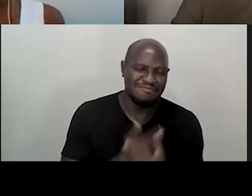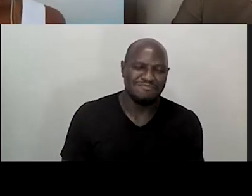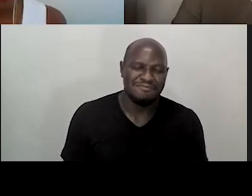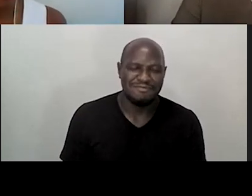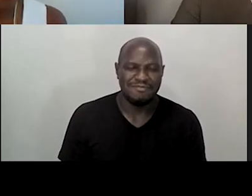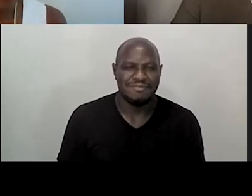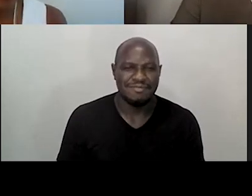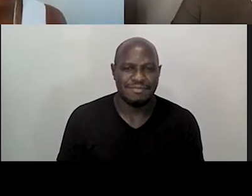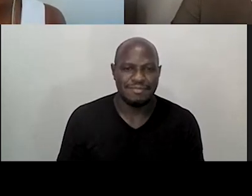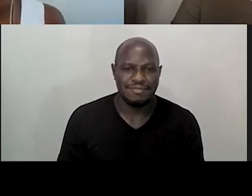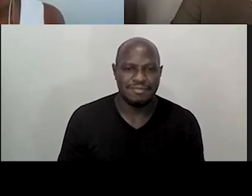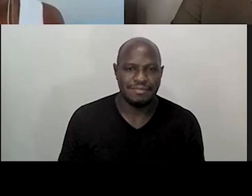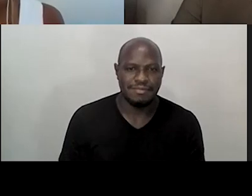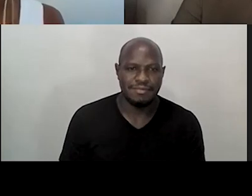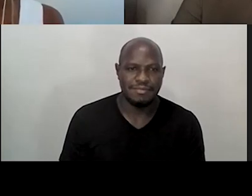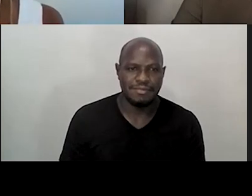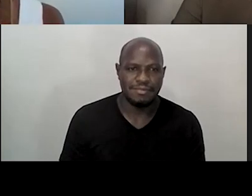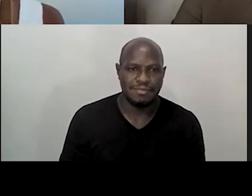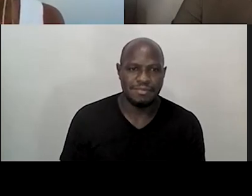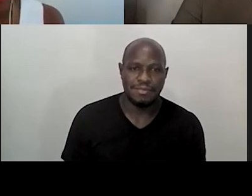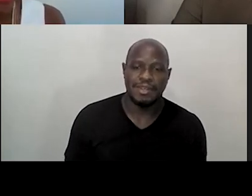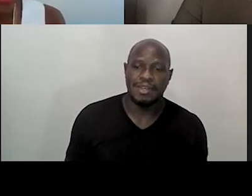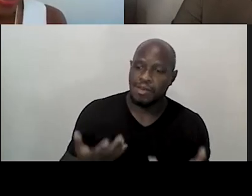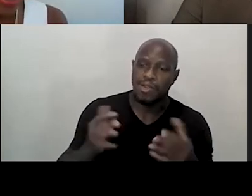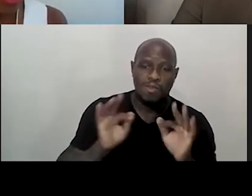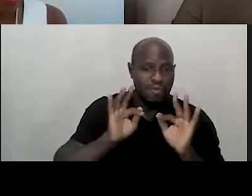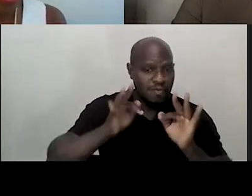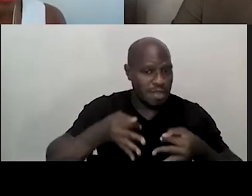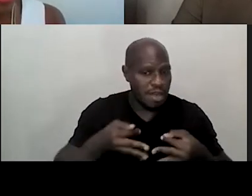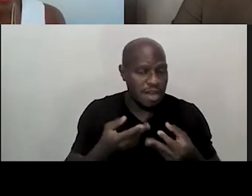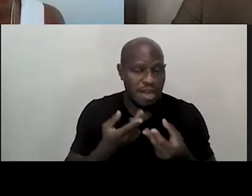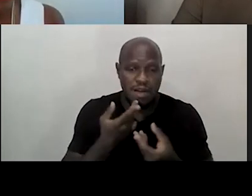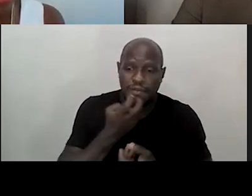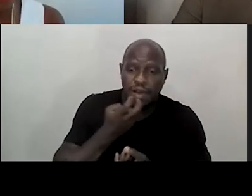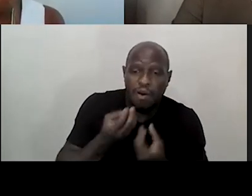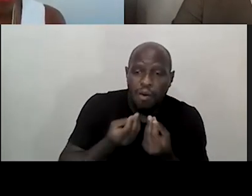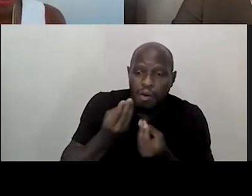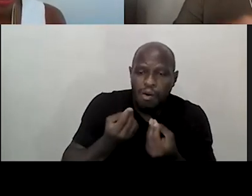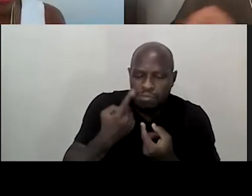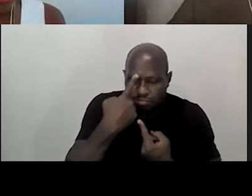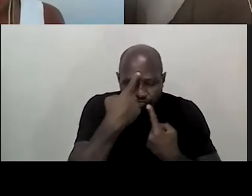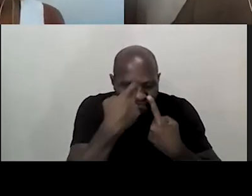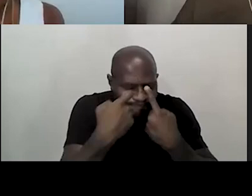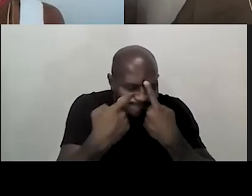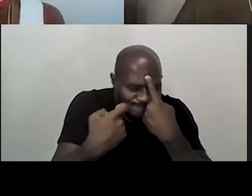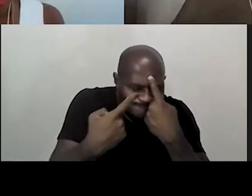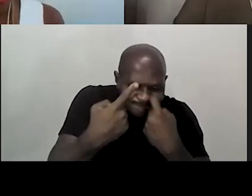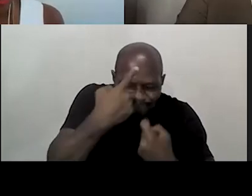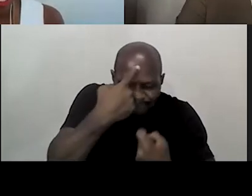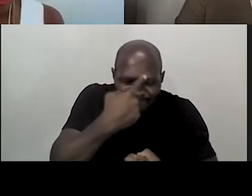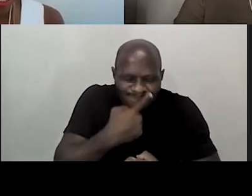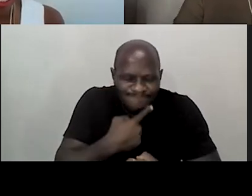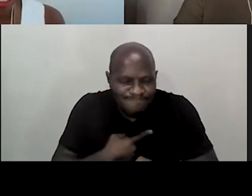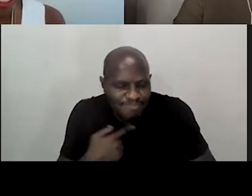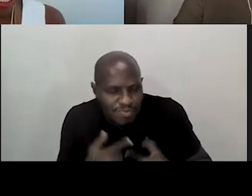Meu caro, as considerações finais, fala um pouquinho aí de como vocês se reinventaram e as considerações